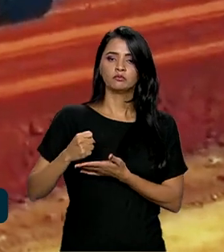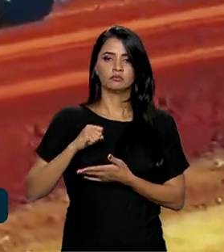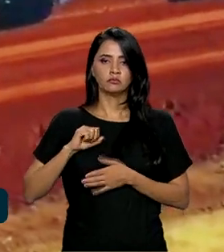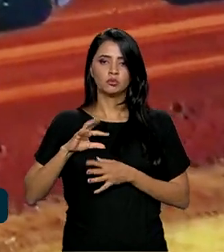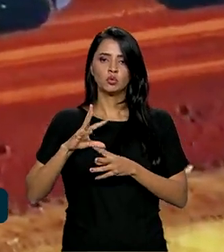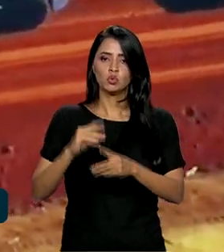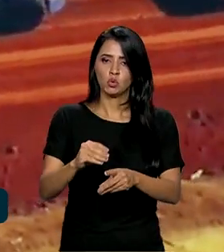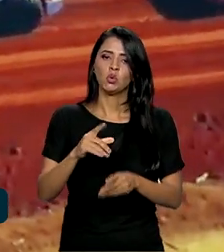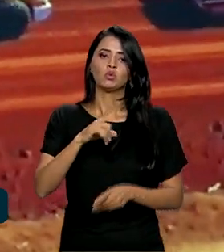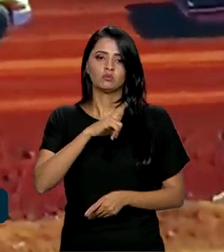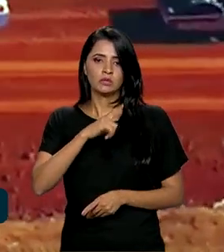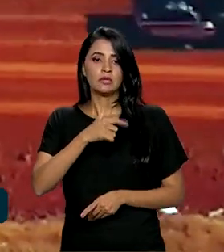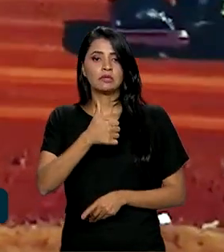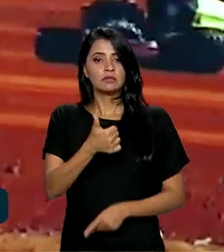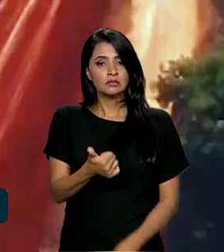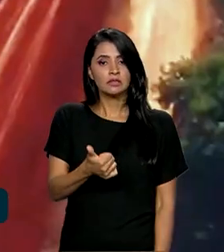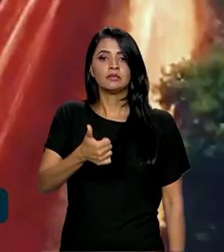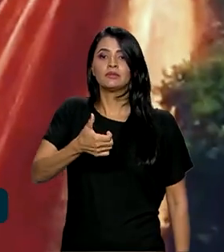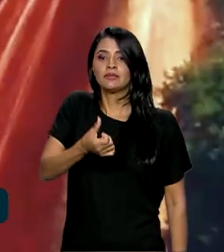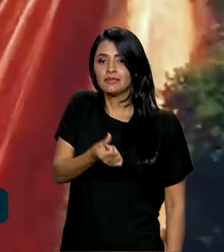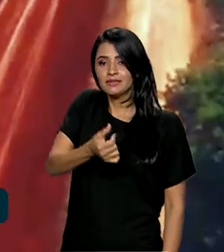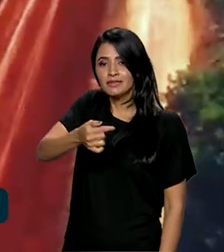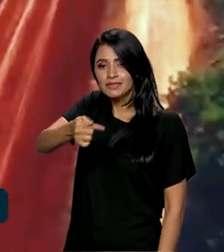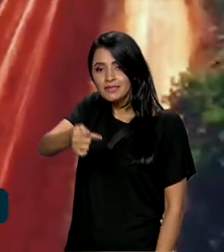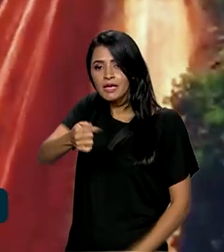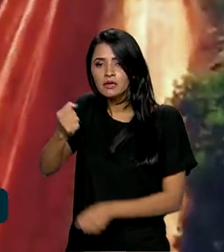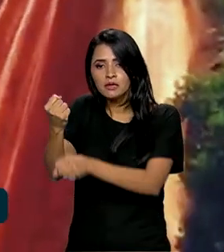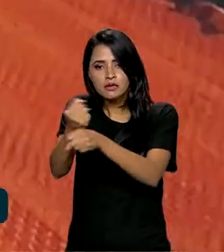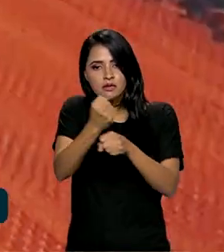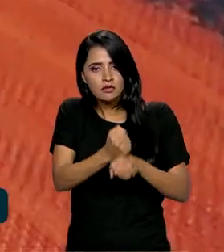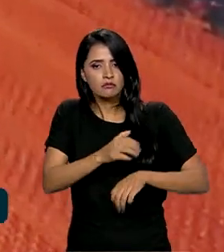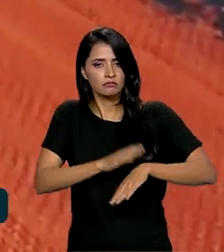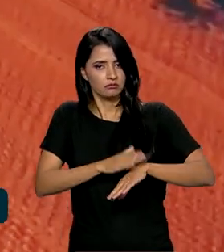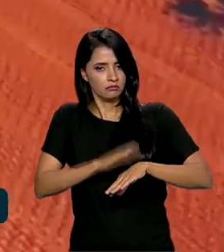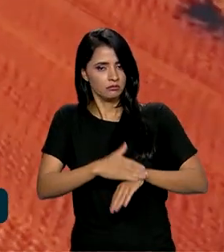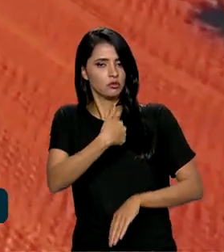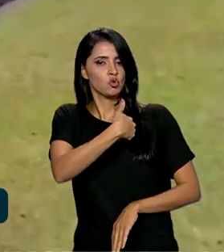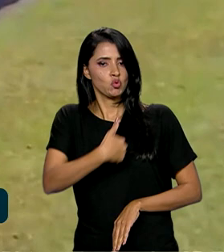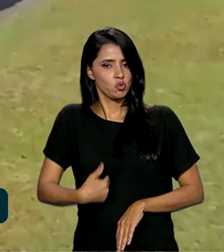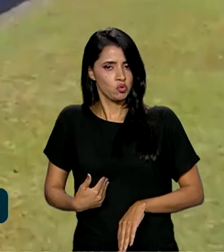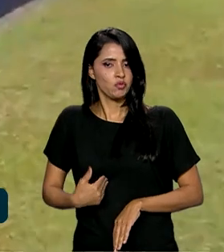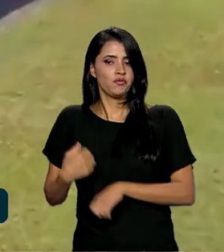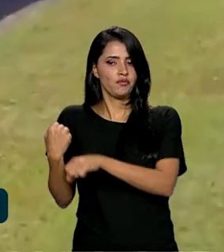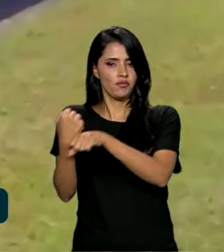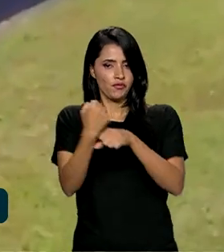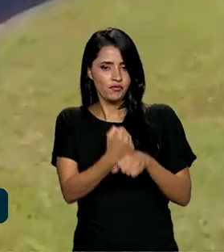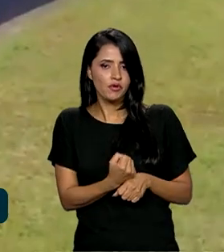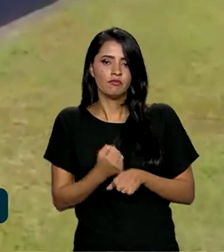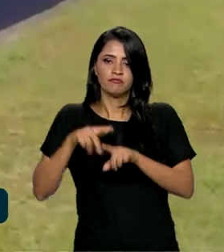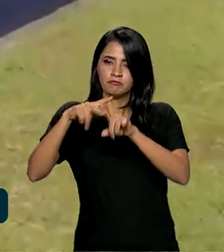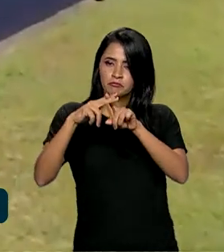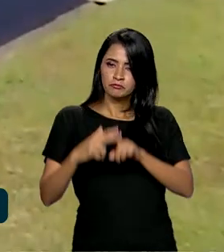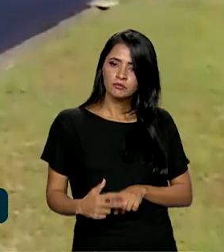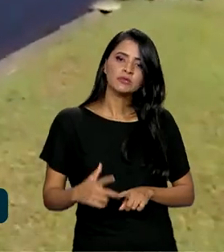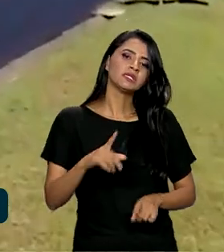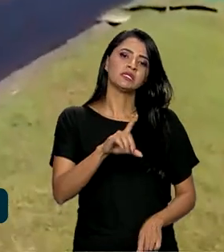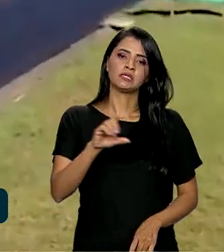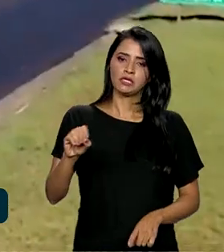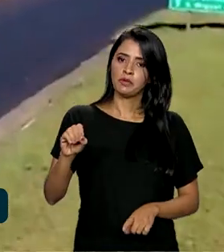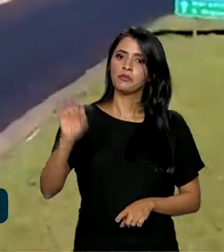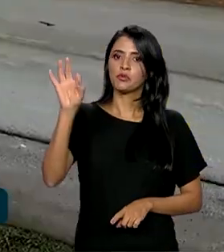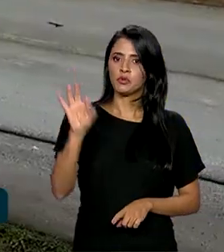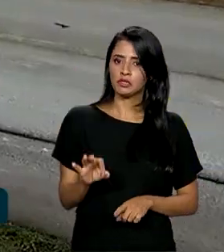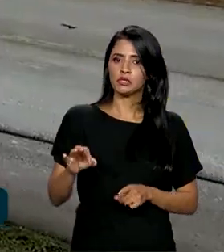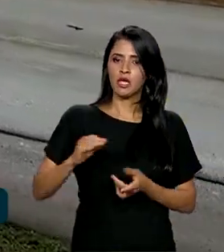previstas 167 obras tocadas pelo governo, além da manutenção em 100% da malha nas